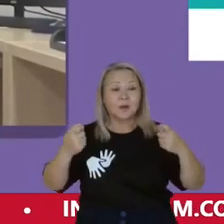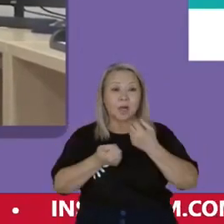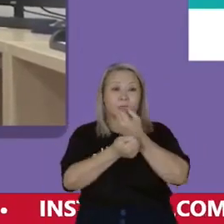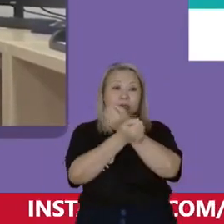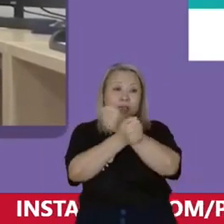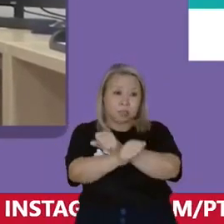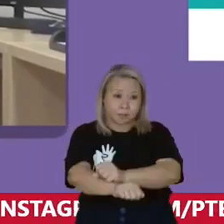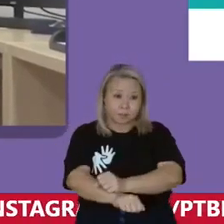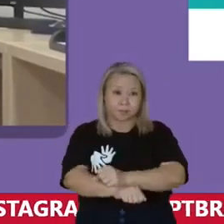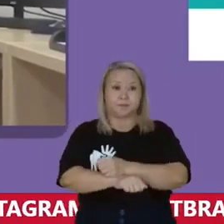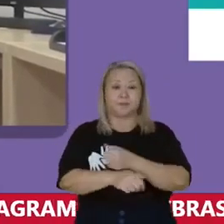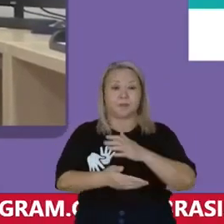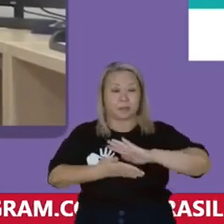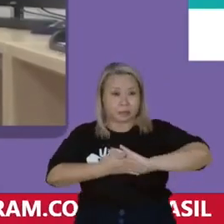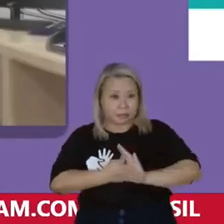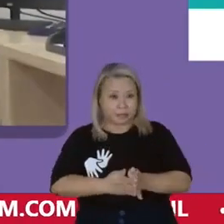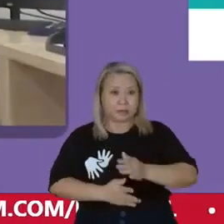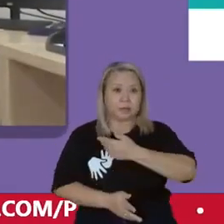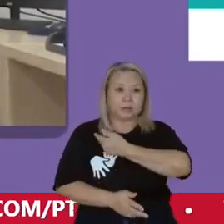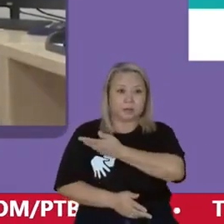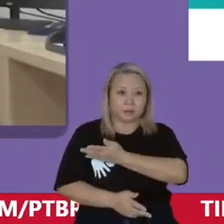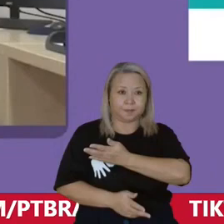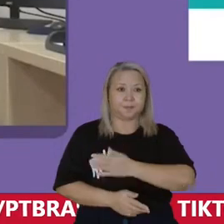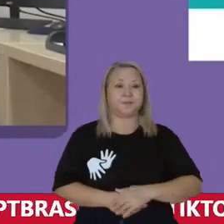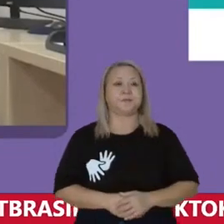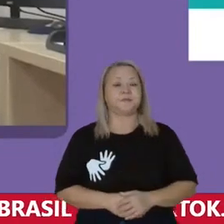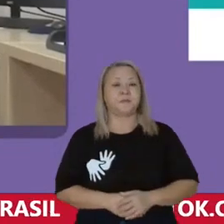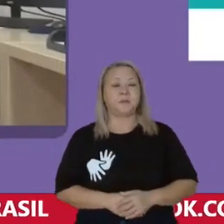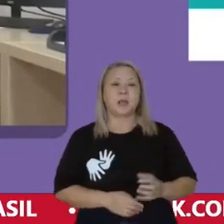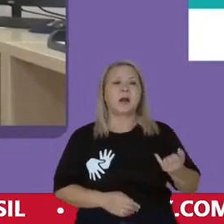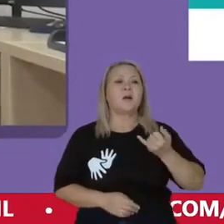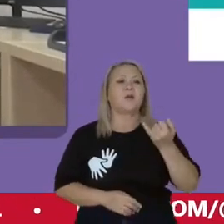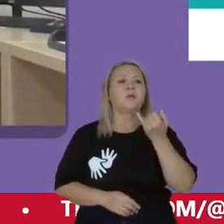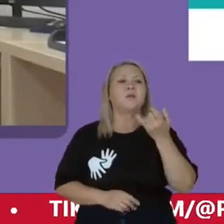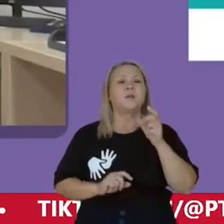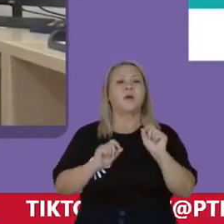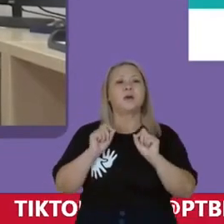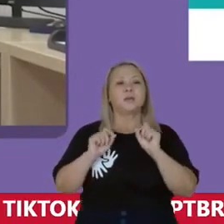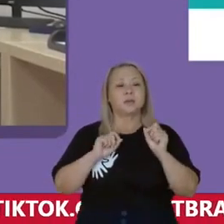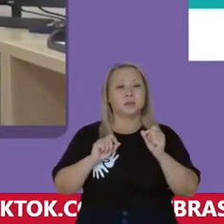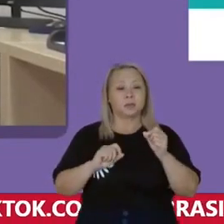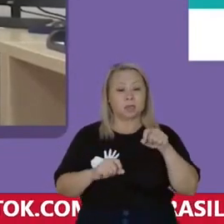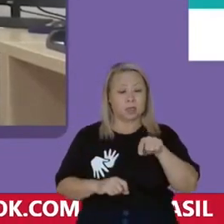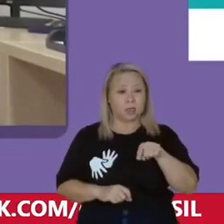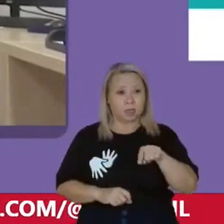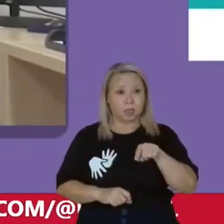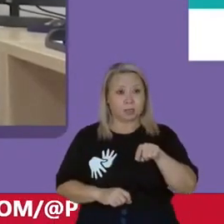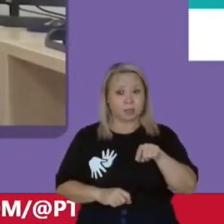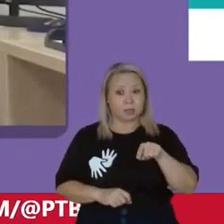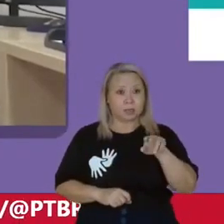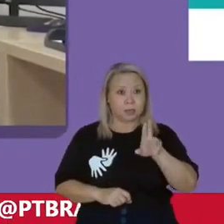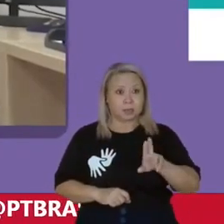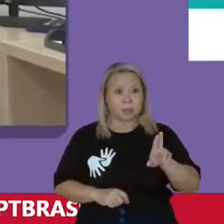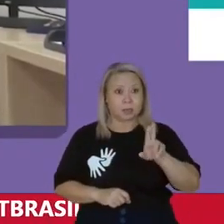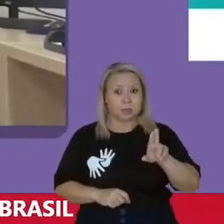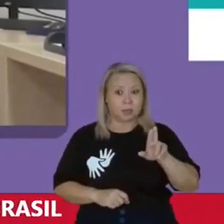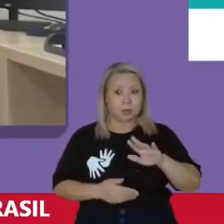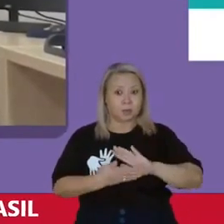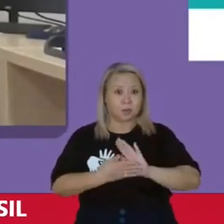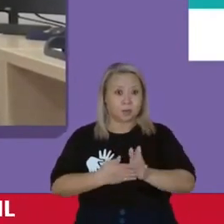escravidão, da exploração Tão importante que essa exploração É uma